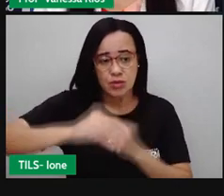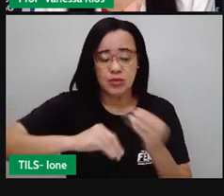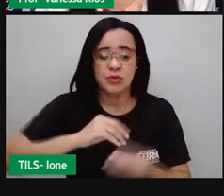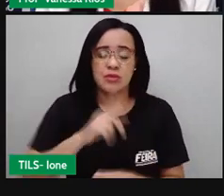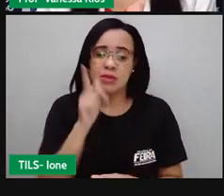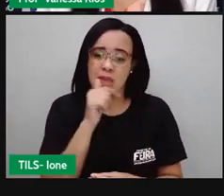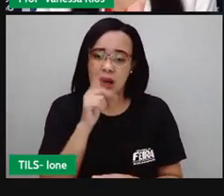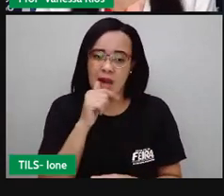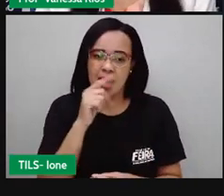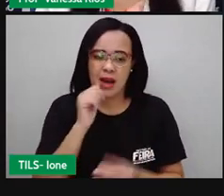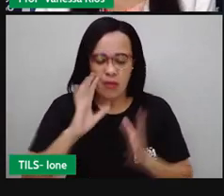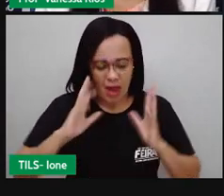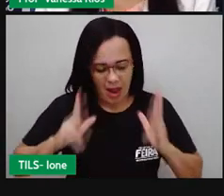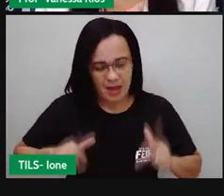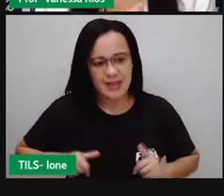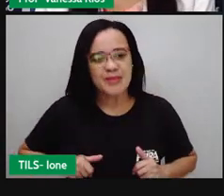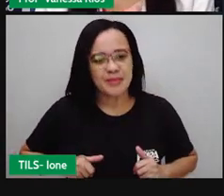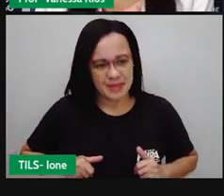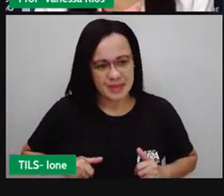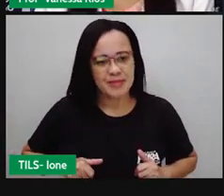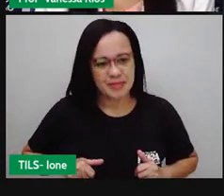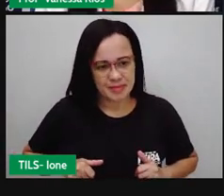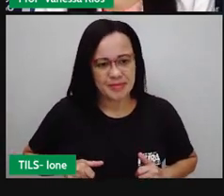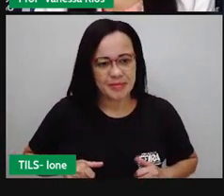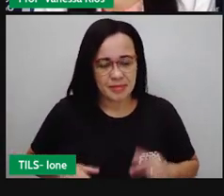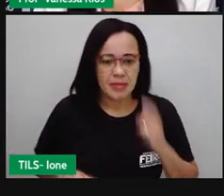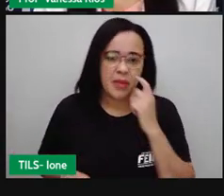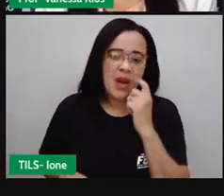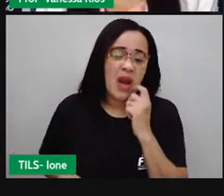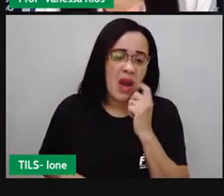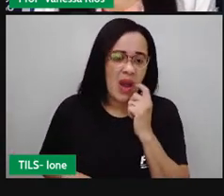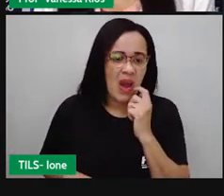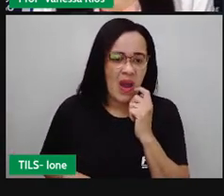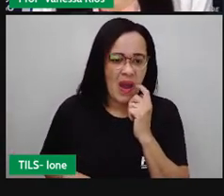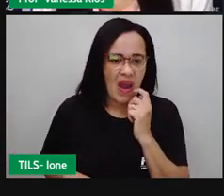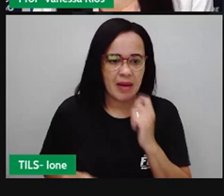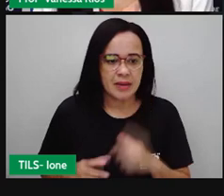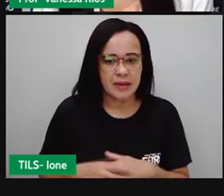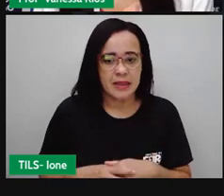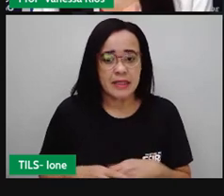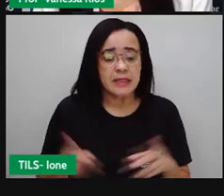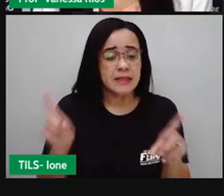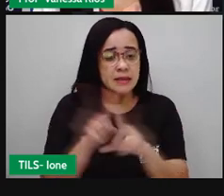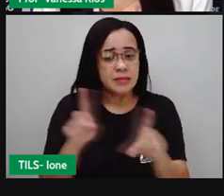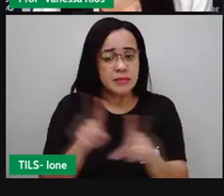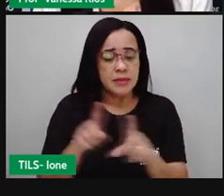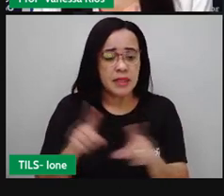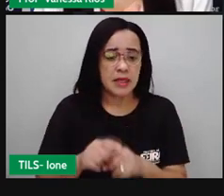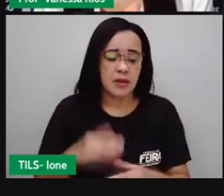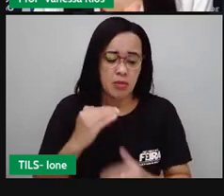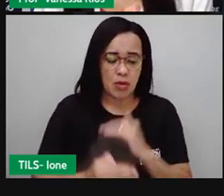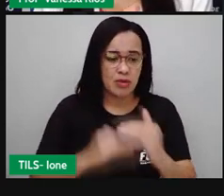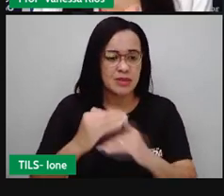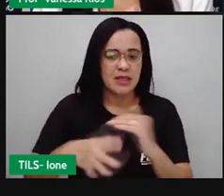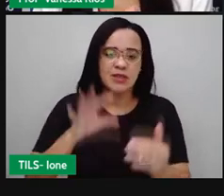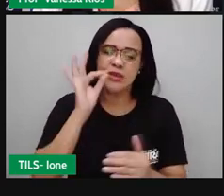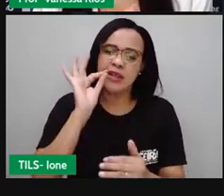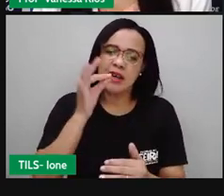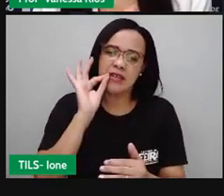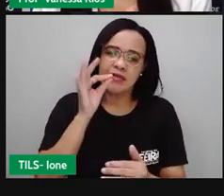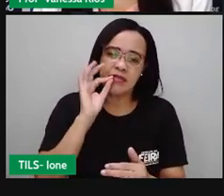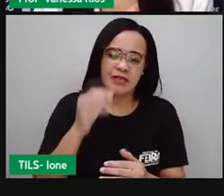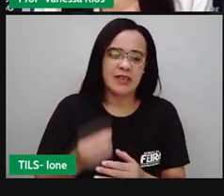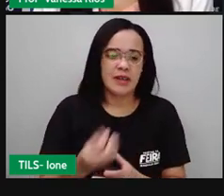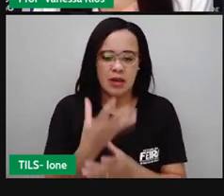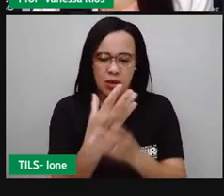O próprio objeto aí é chamado de filtro. E ali o processo de preparação do café, onde também se utiliza um